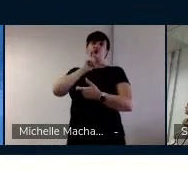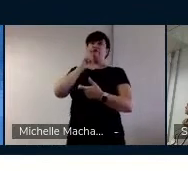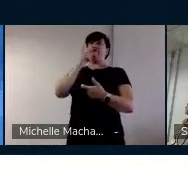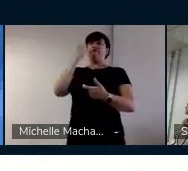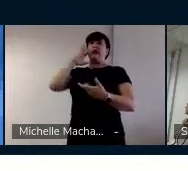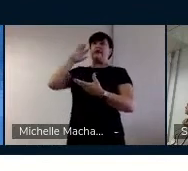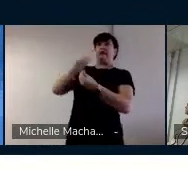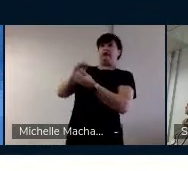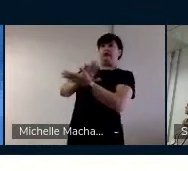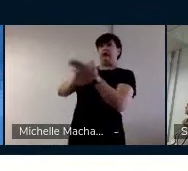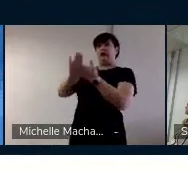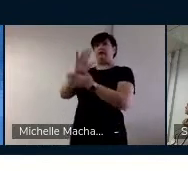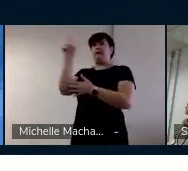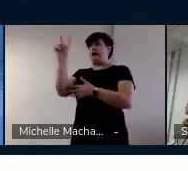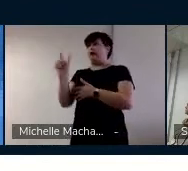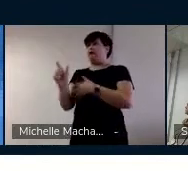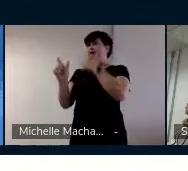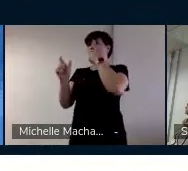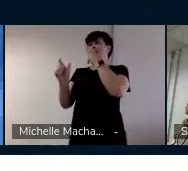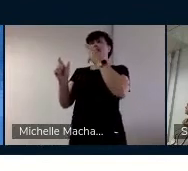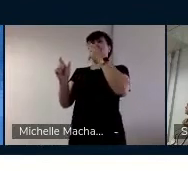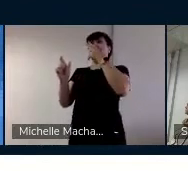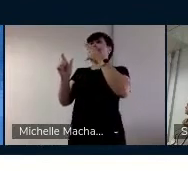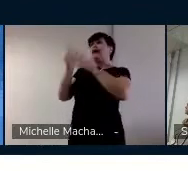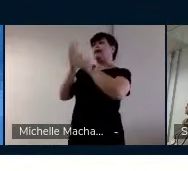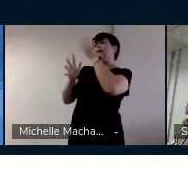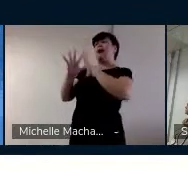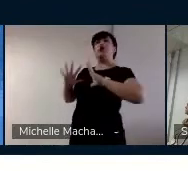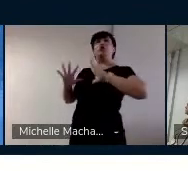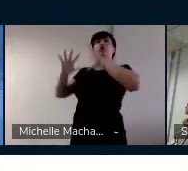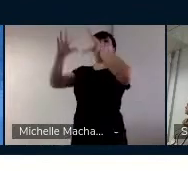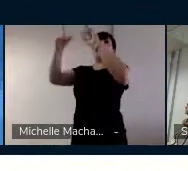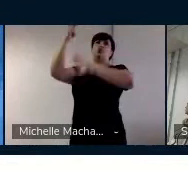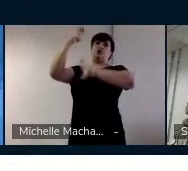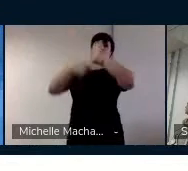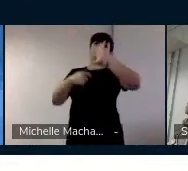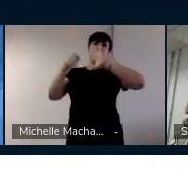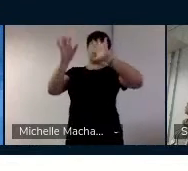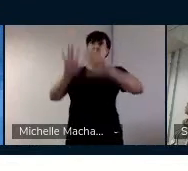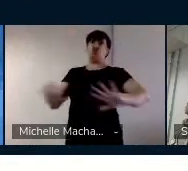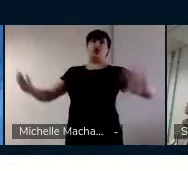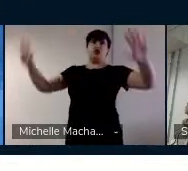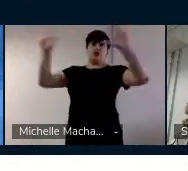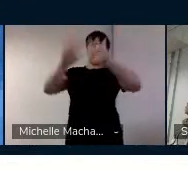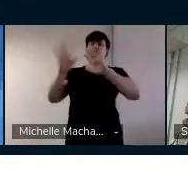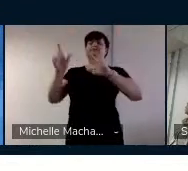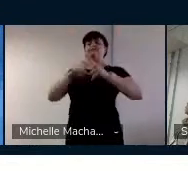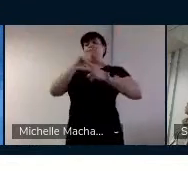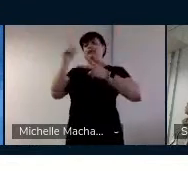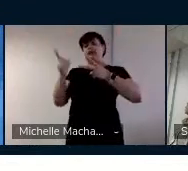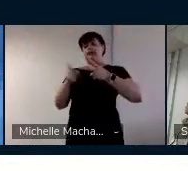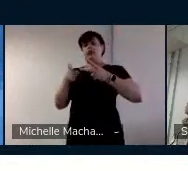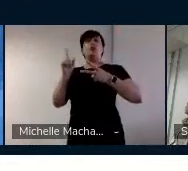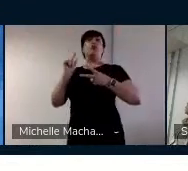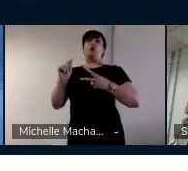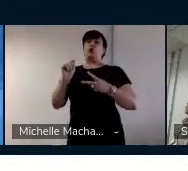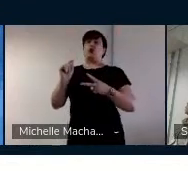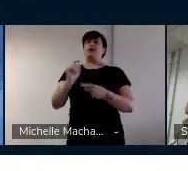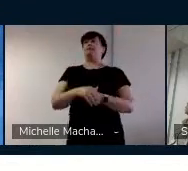uma palavra. Então, isso afeta a compreensão geral do texto dele. E, em segundo lugar, que